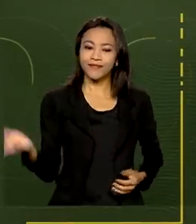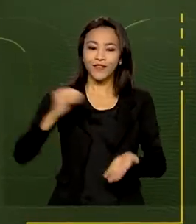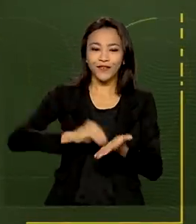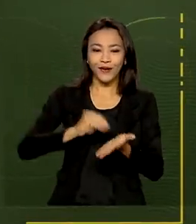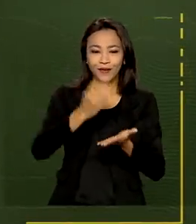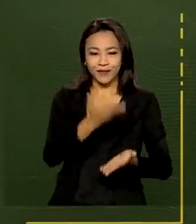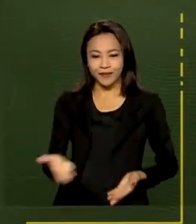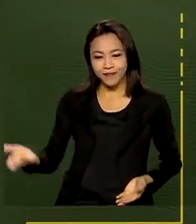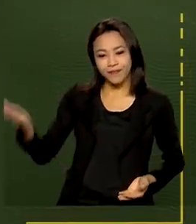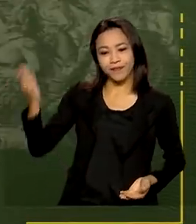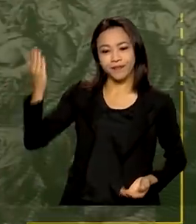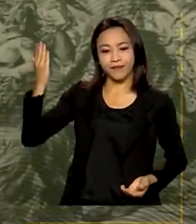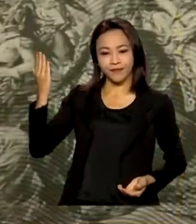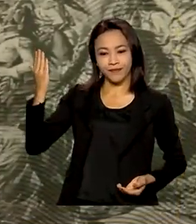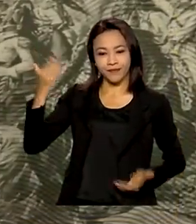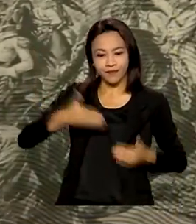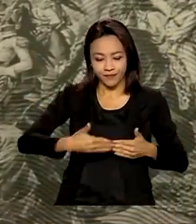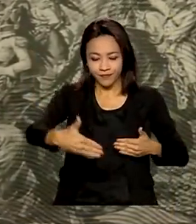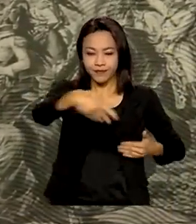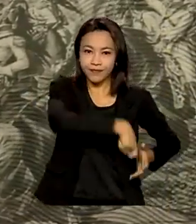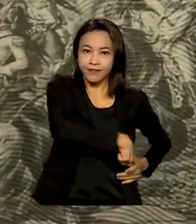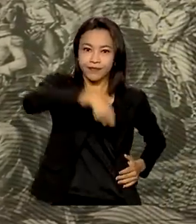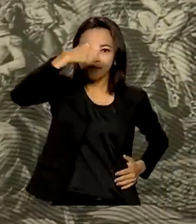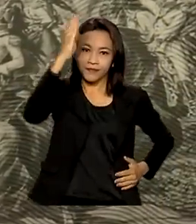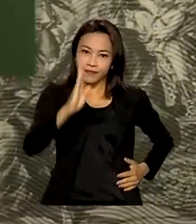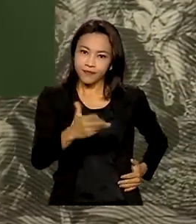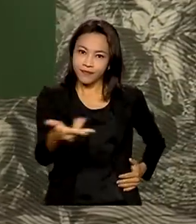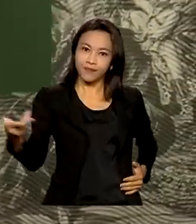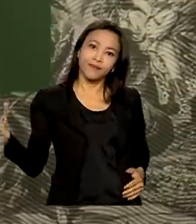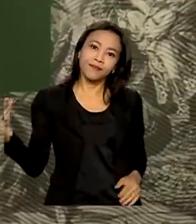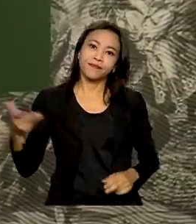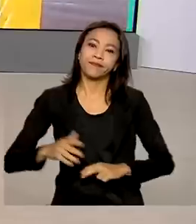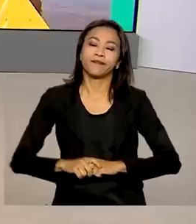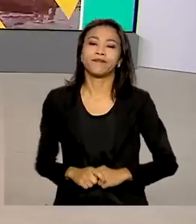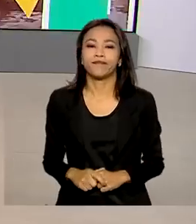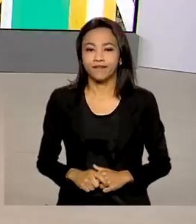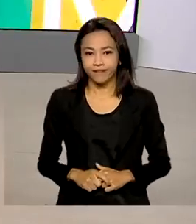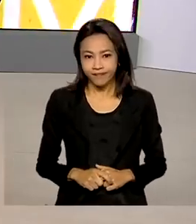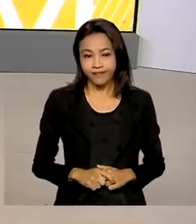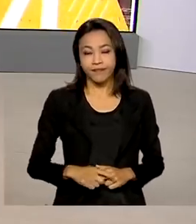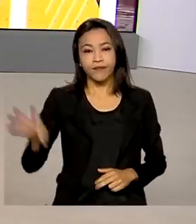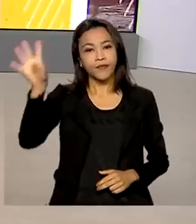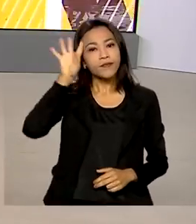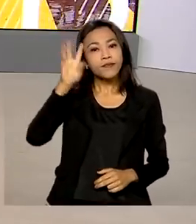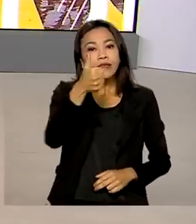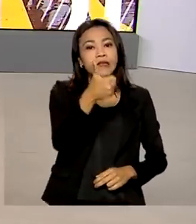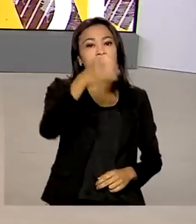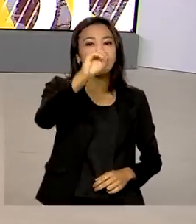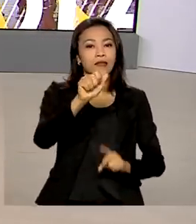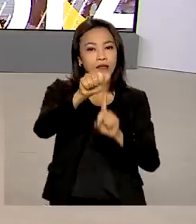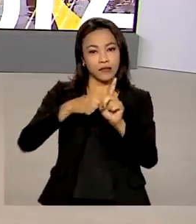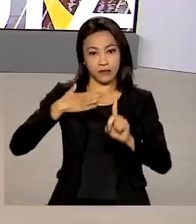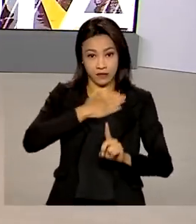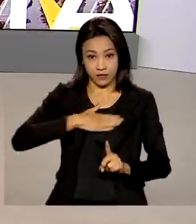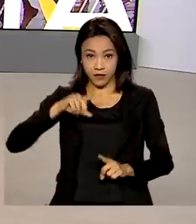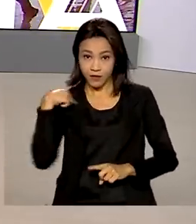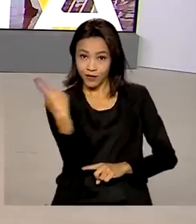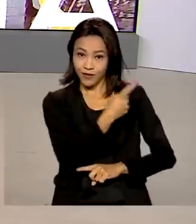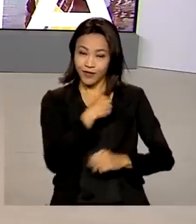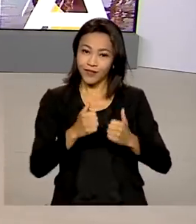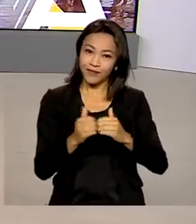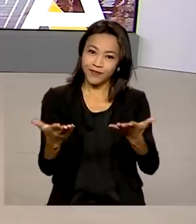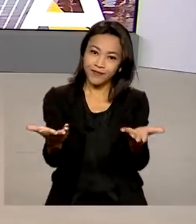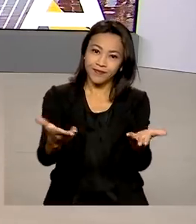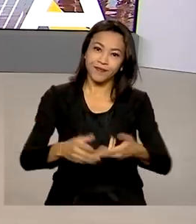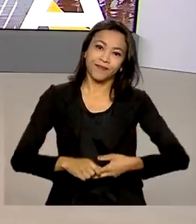28 dias para o bicentenário da independência do Brasil. Quarta-feira, 10 de agosto. O Brasil em Dia